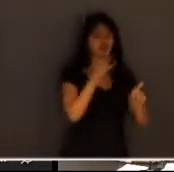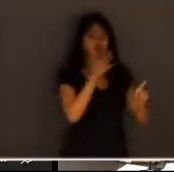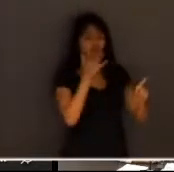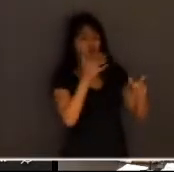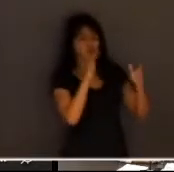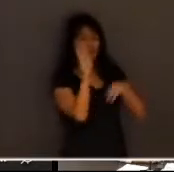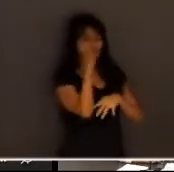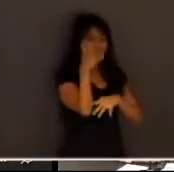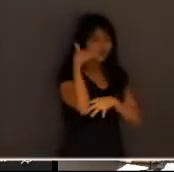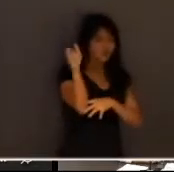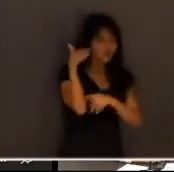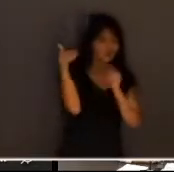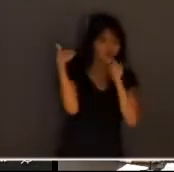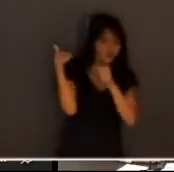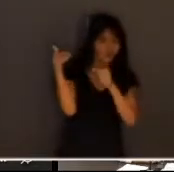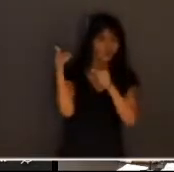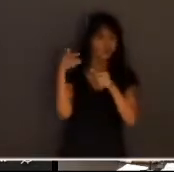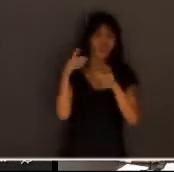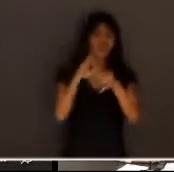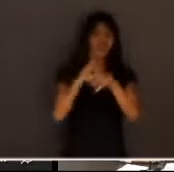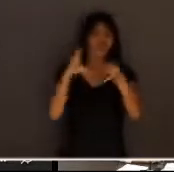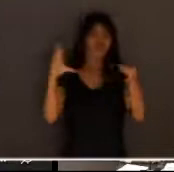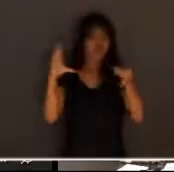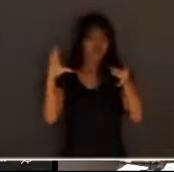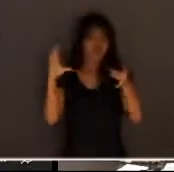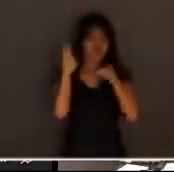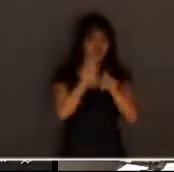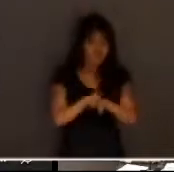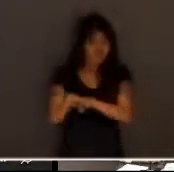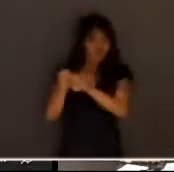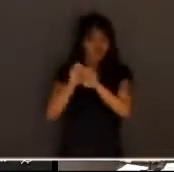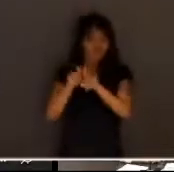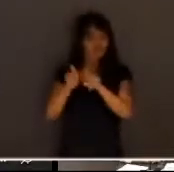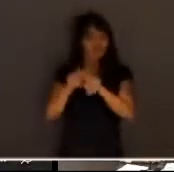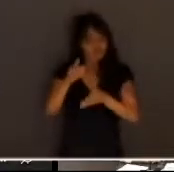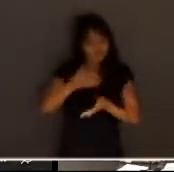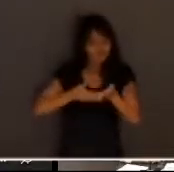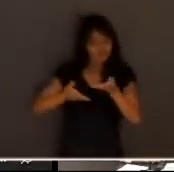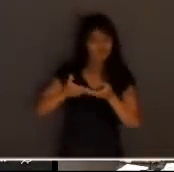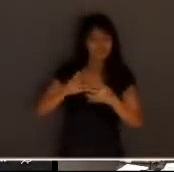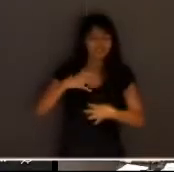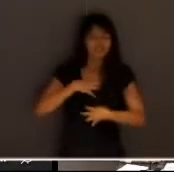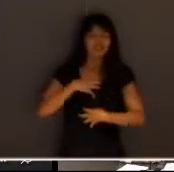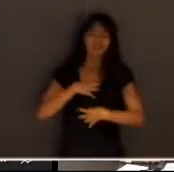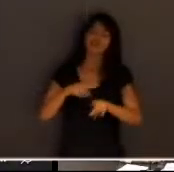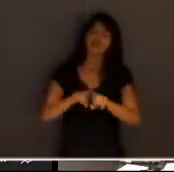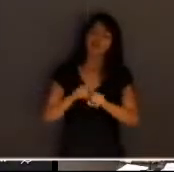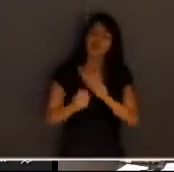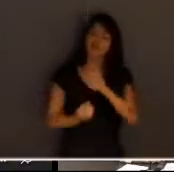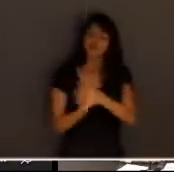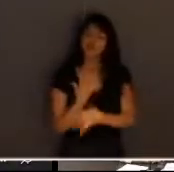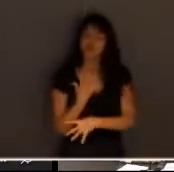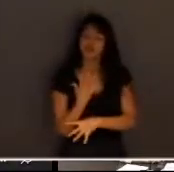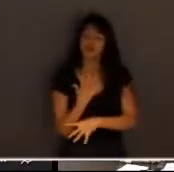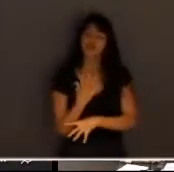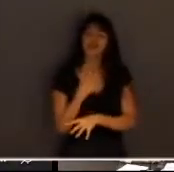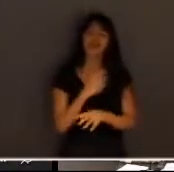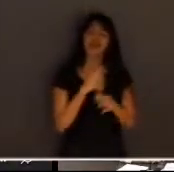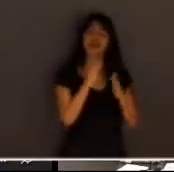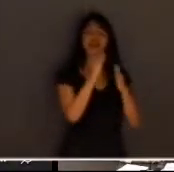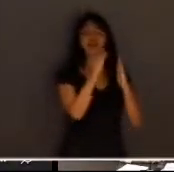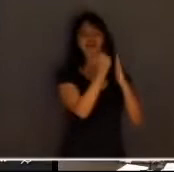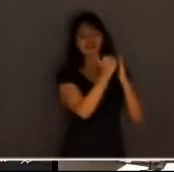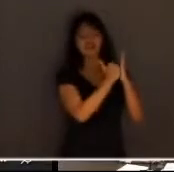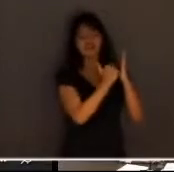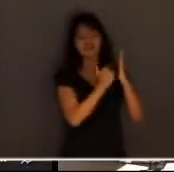liberdade igualdade fraternidade ele criou a classificação das